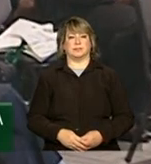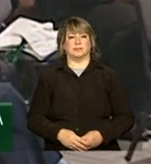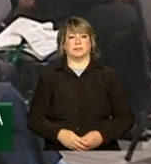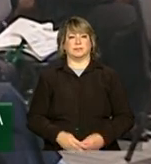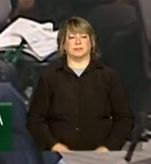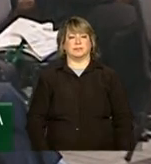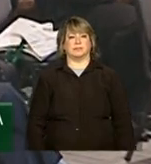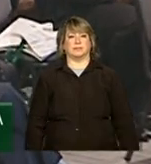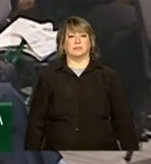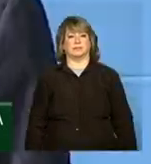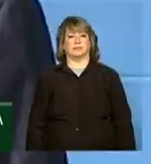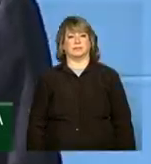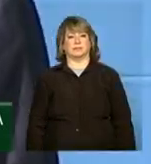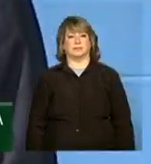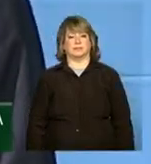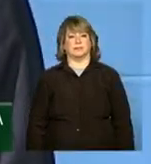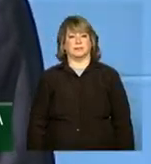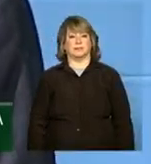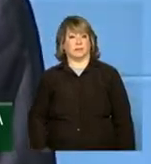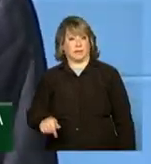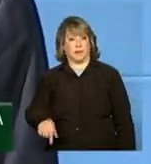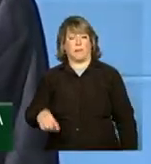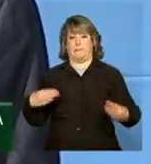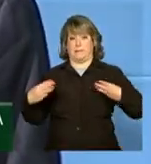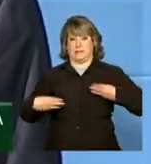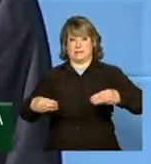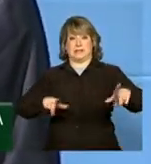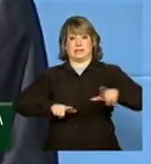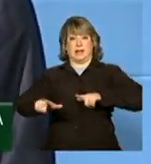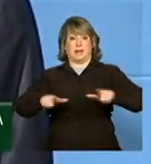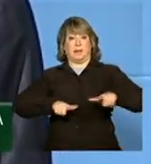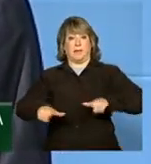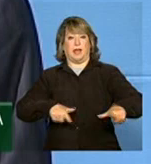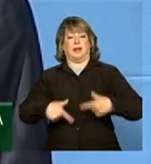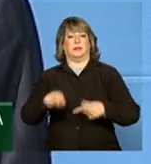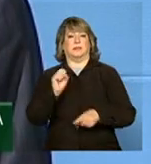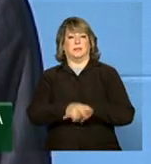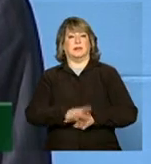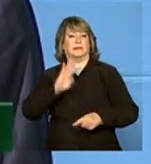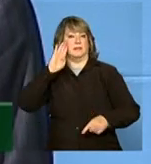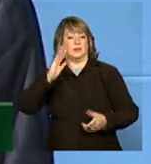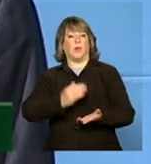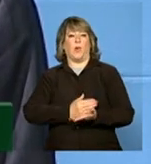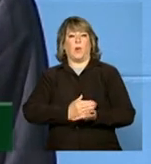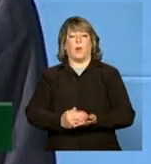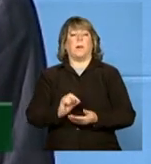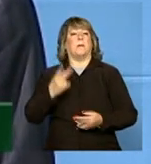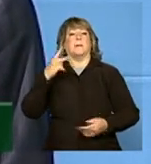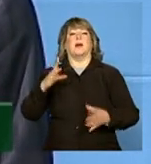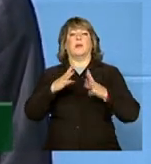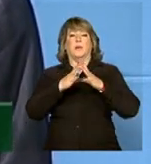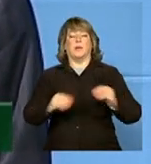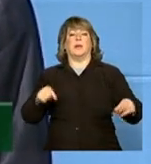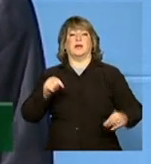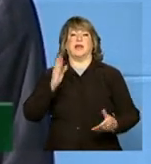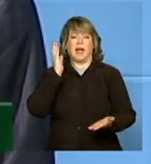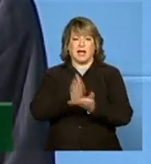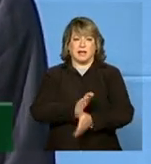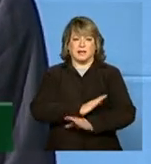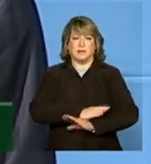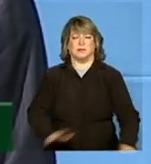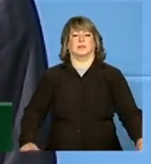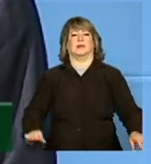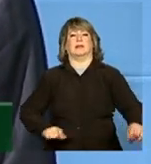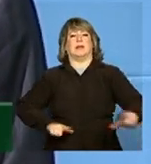O protagonismo do Ministério do Trabalho e Emprego foi fundamental no combate à erradicação do trabalho